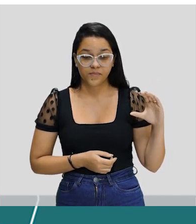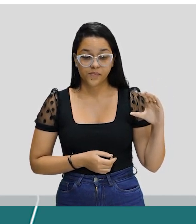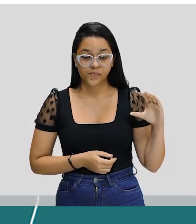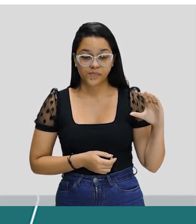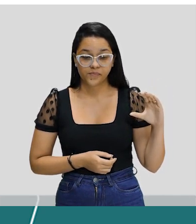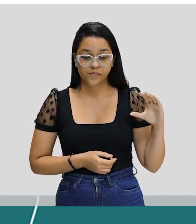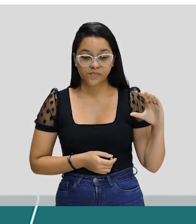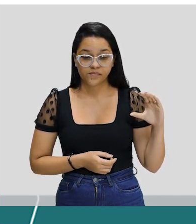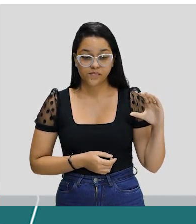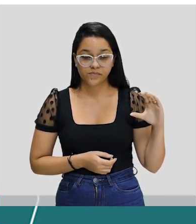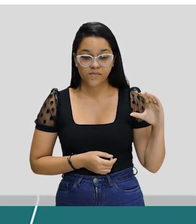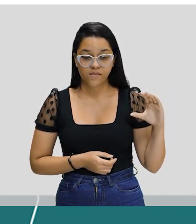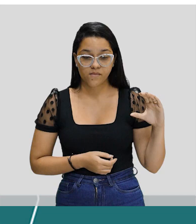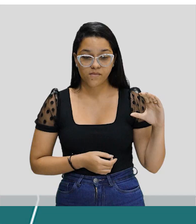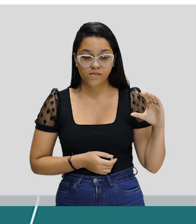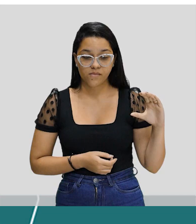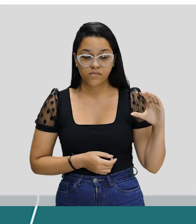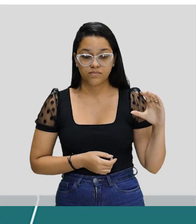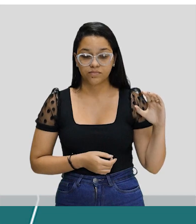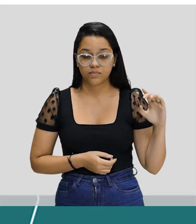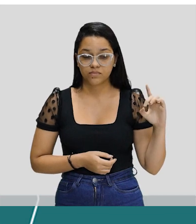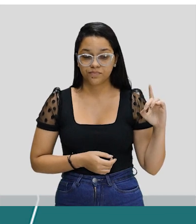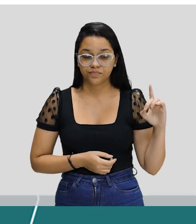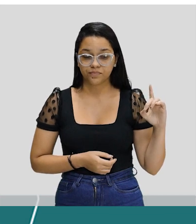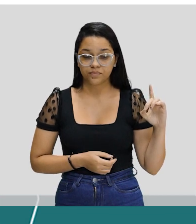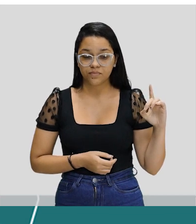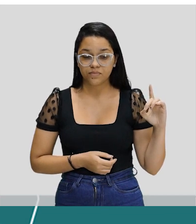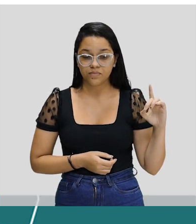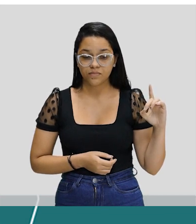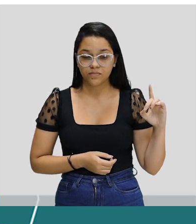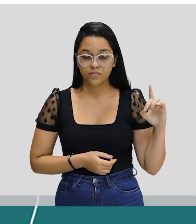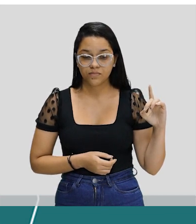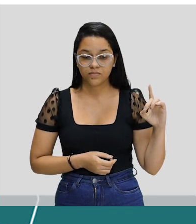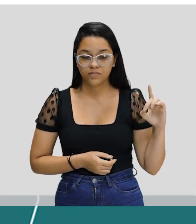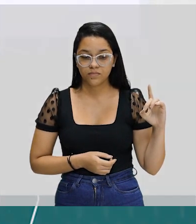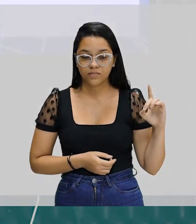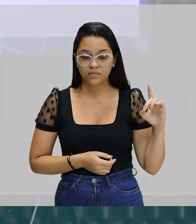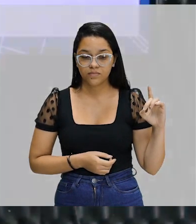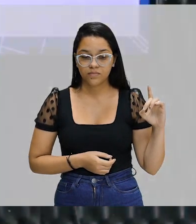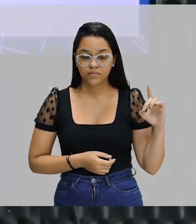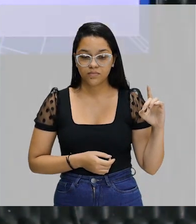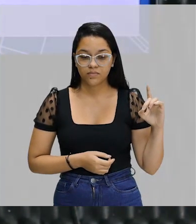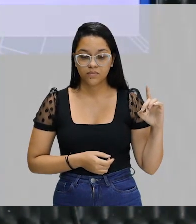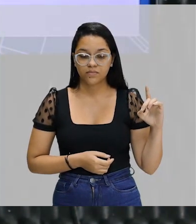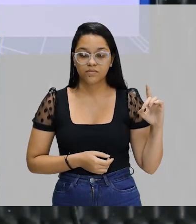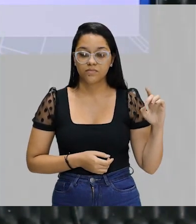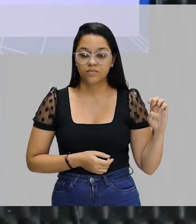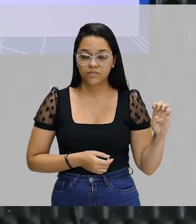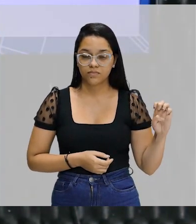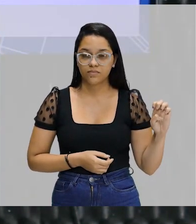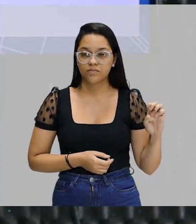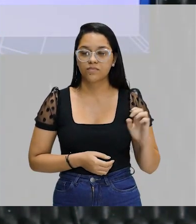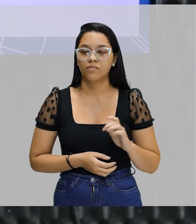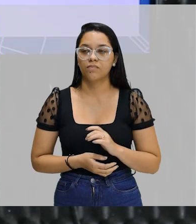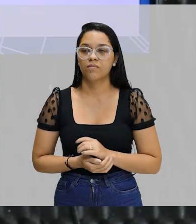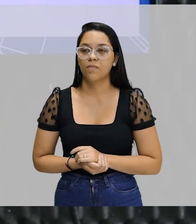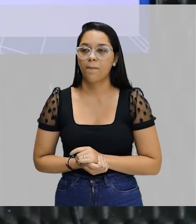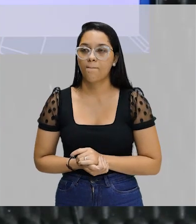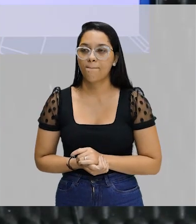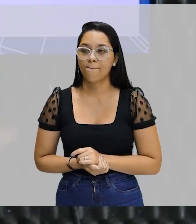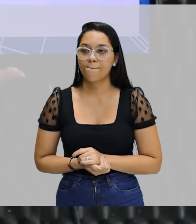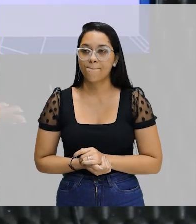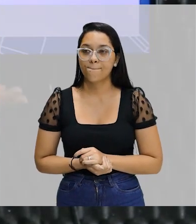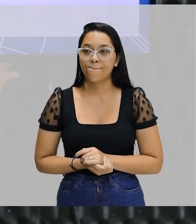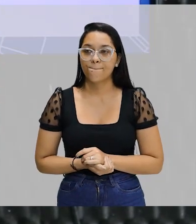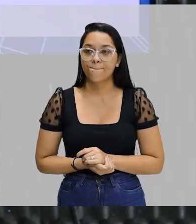explicação e oposição. Letra D, explicação e conclusão. Ou letra E, alternância e oposição.